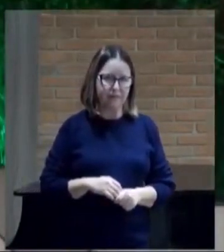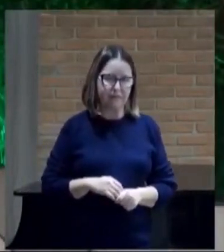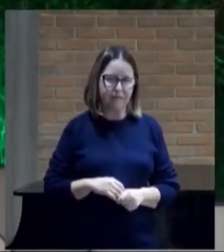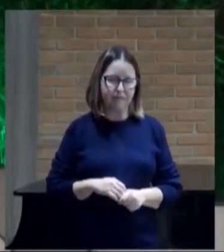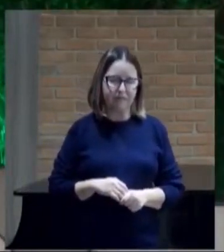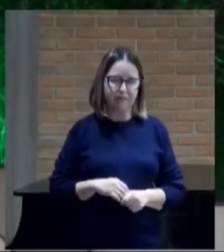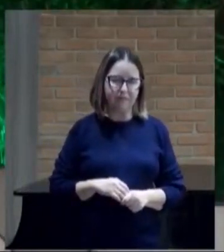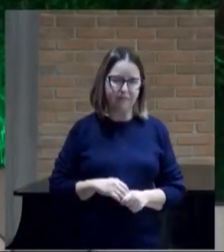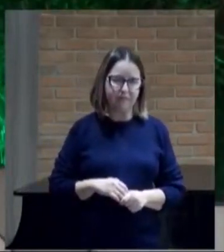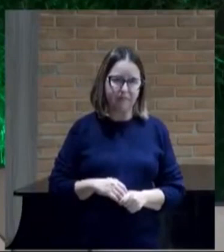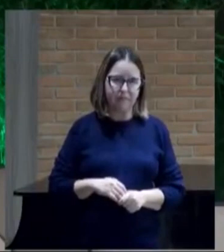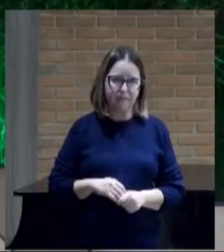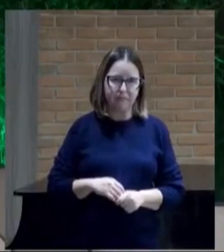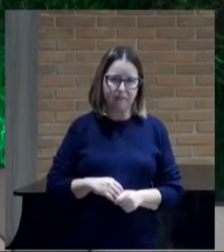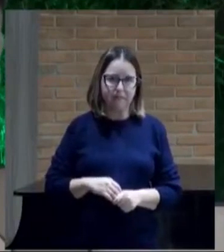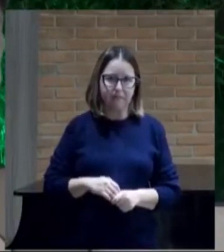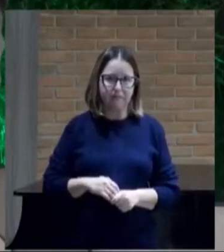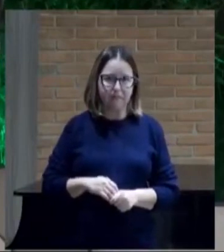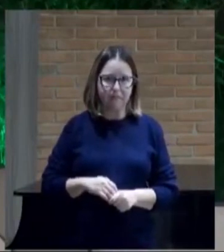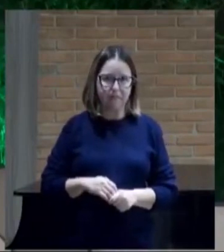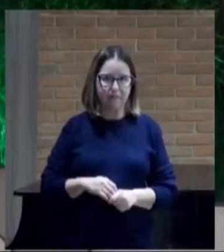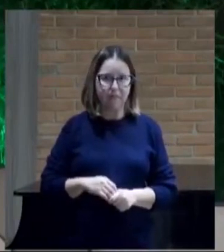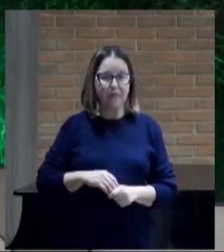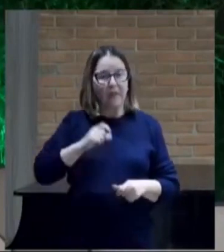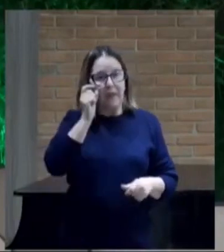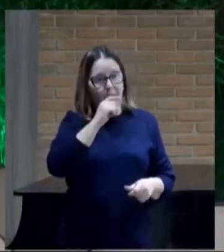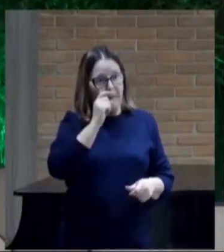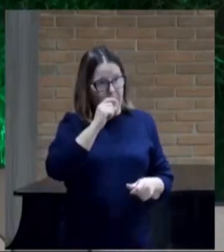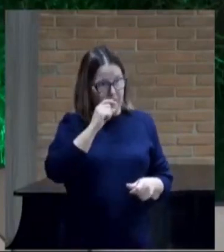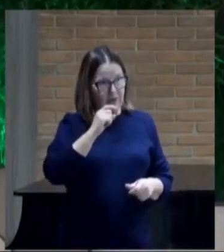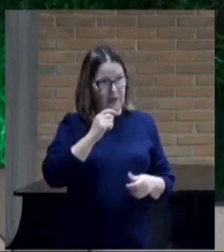E não é que a mentira está dentro do plano de Deus?